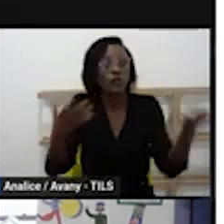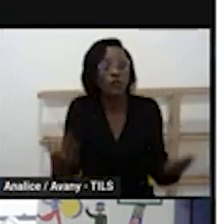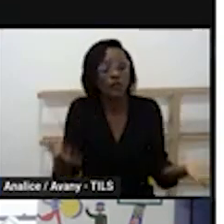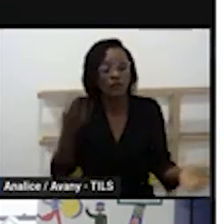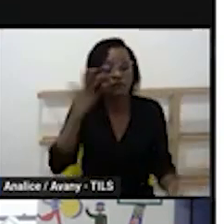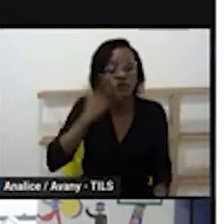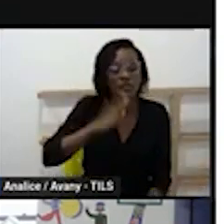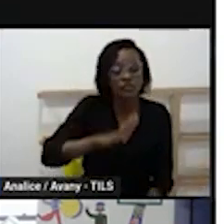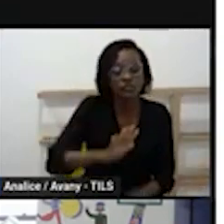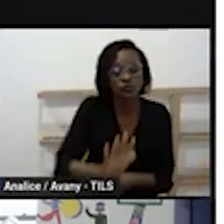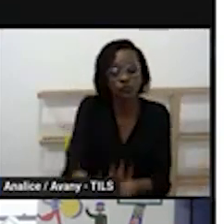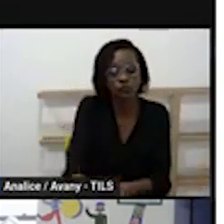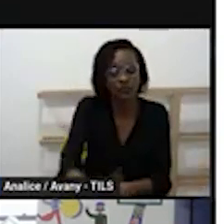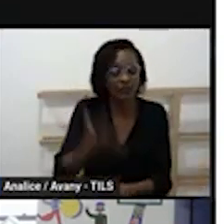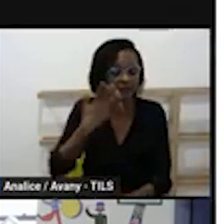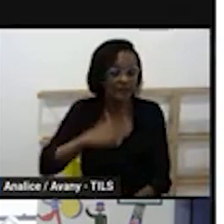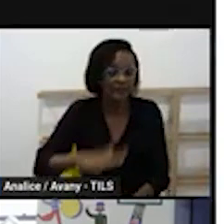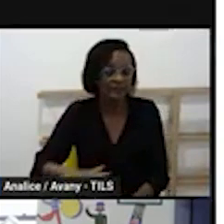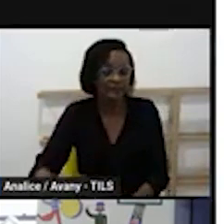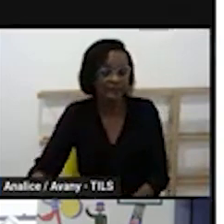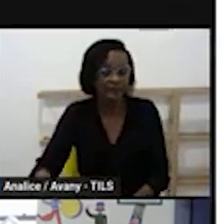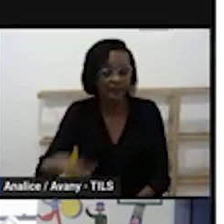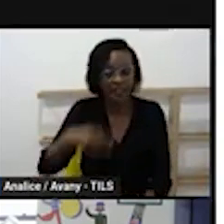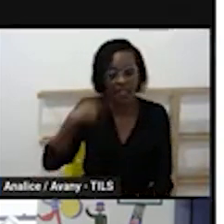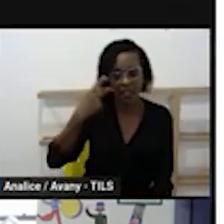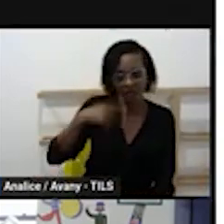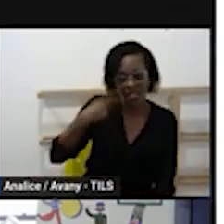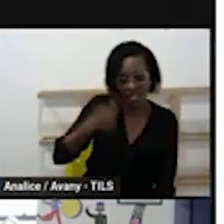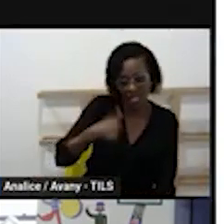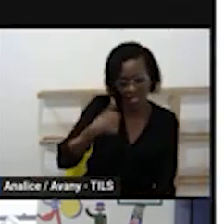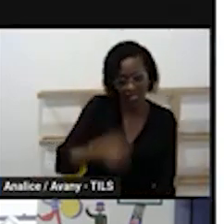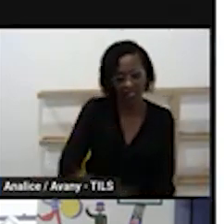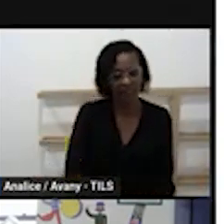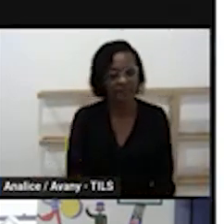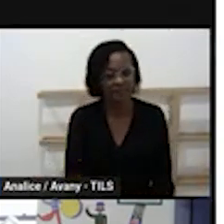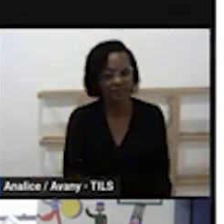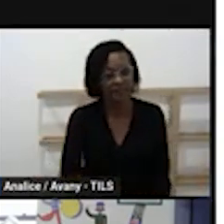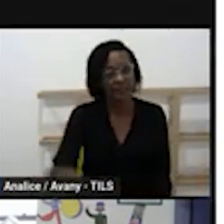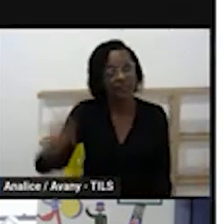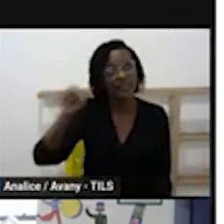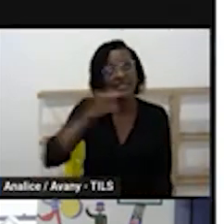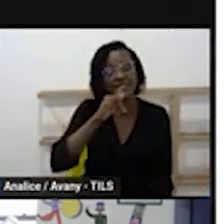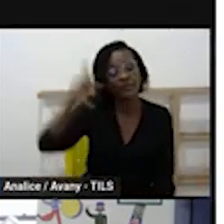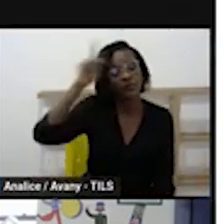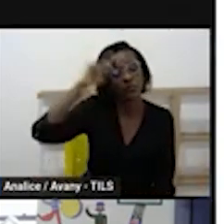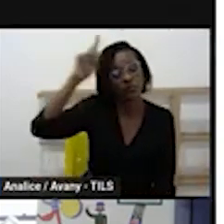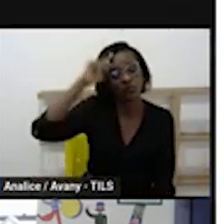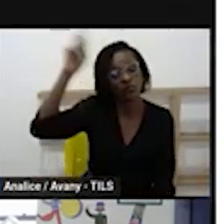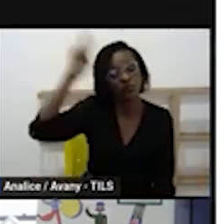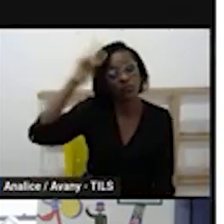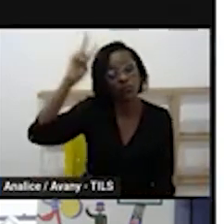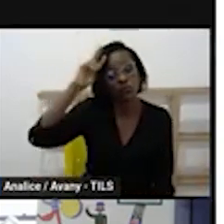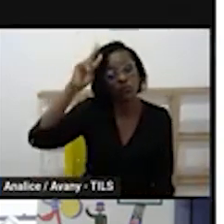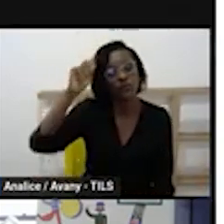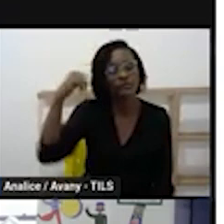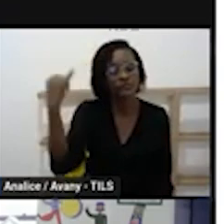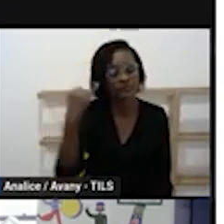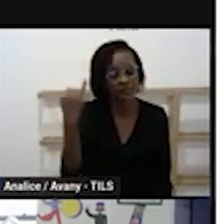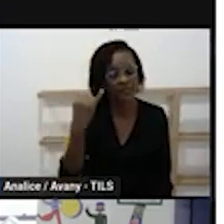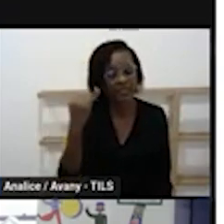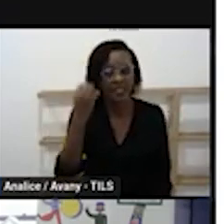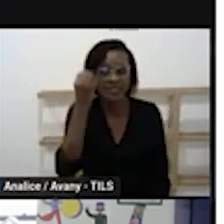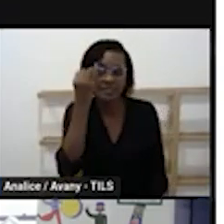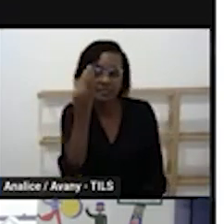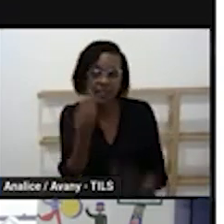essa oralidade ela tem a oportunidade aí de toda toda segunda-feira ao retornar do fim de semana poder relatar um